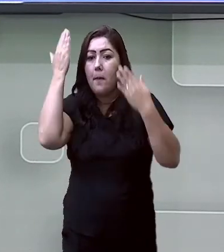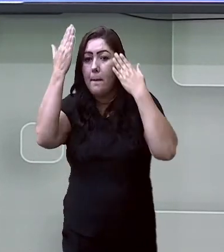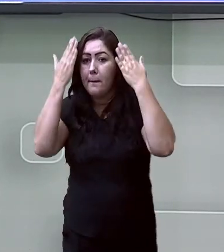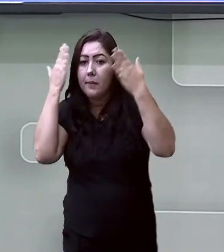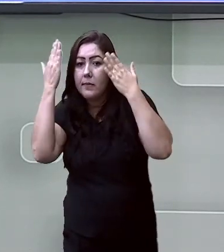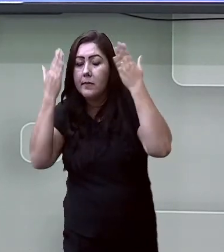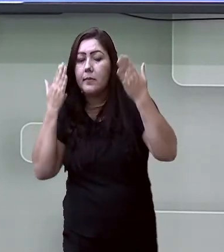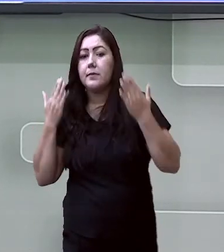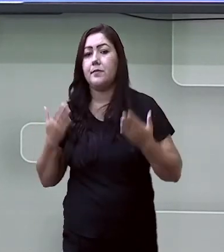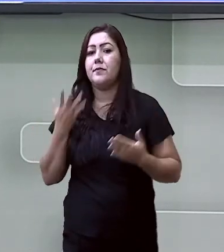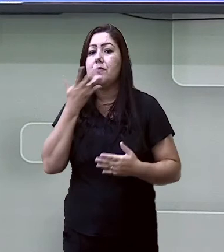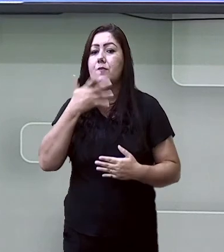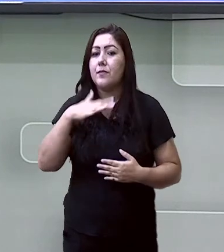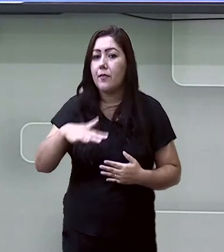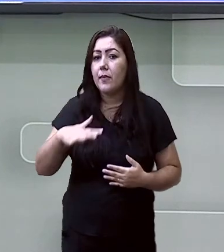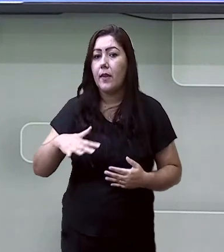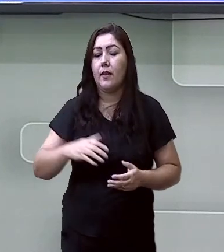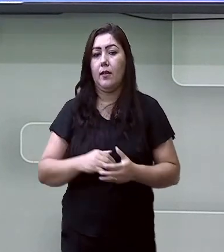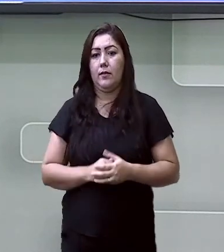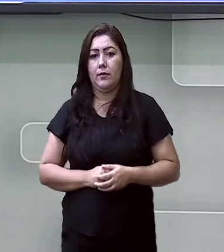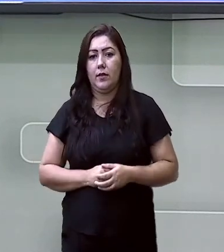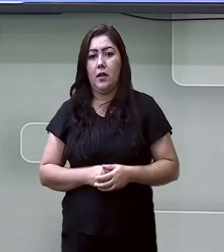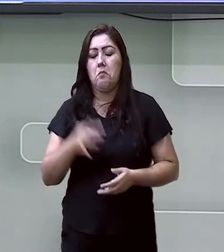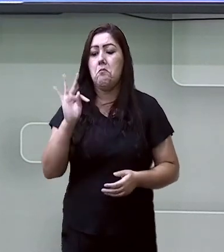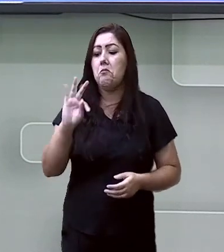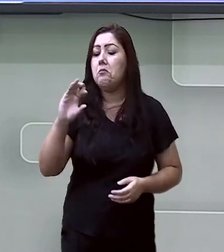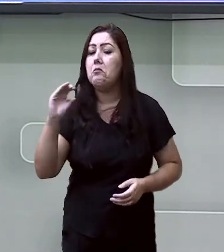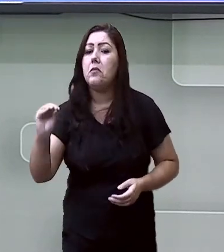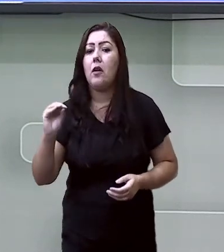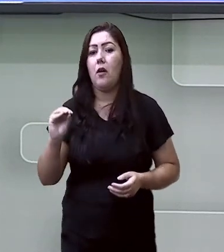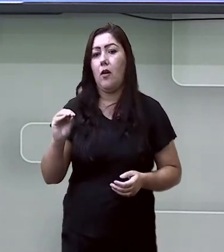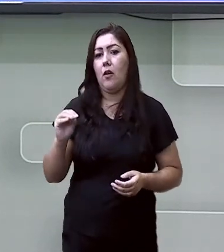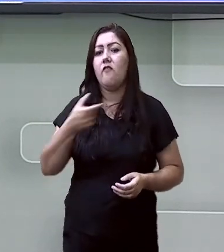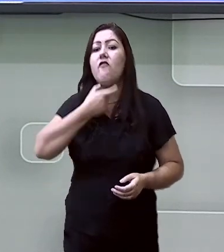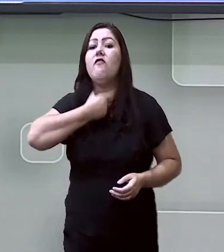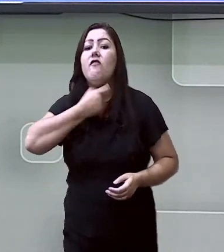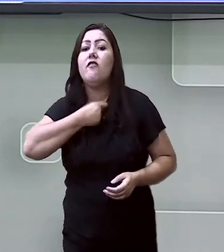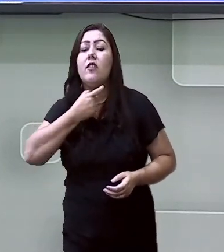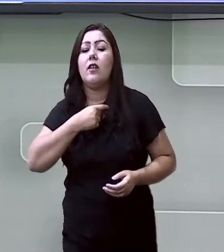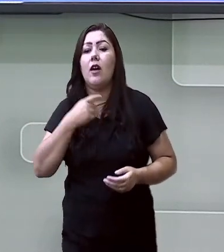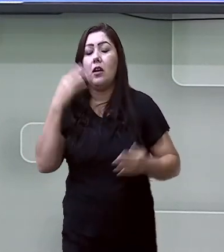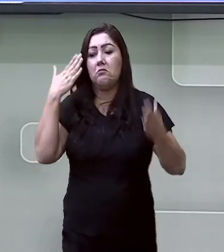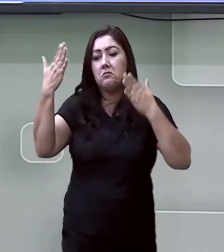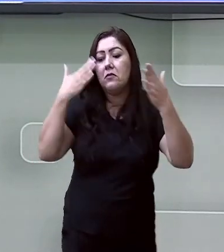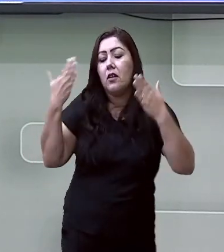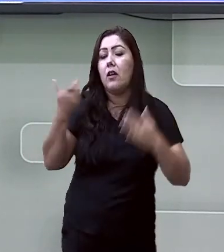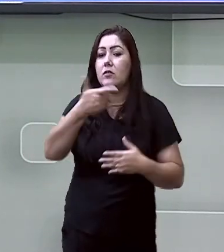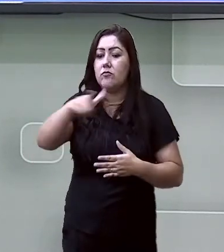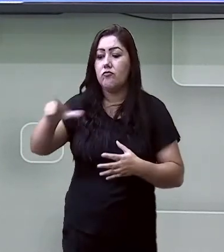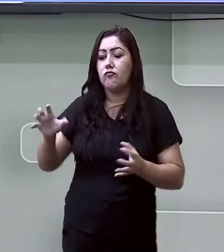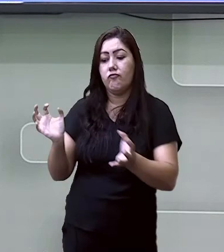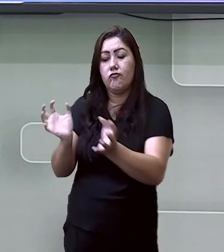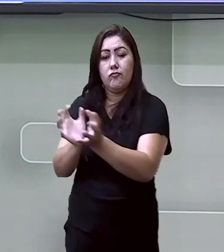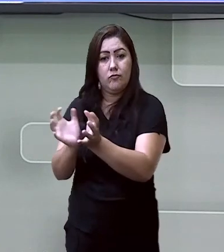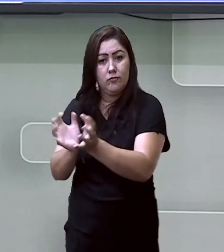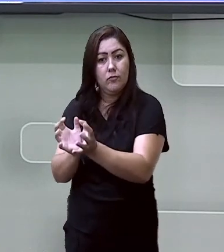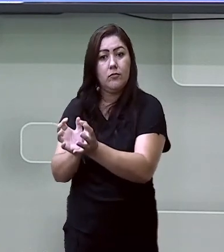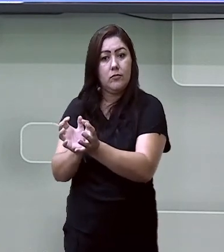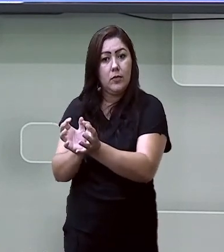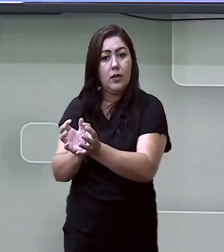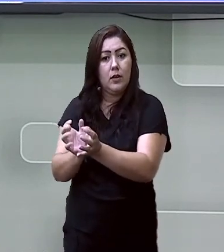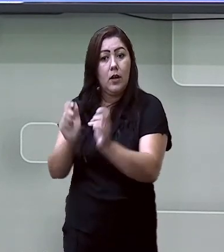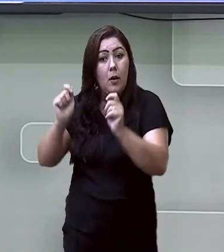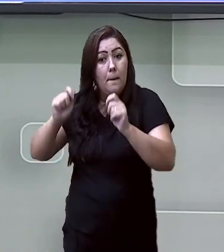realizada pelo terapeuta passional, fonoaudiólogo, psicólogo e outros, pode ser realizada